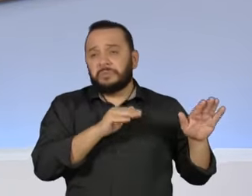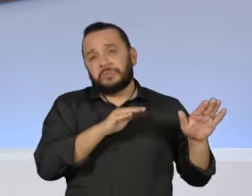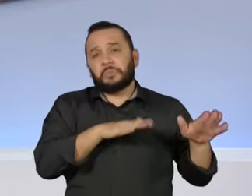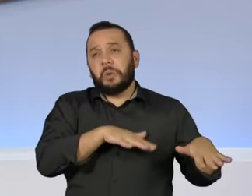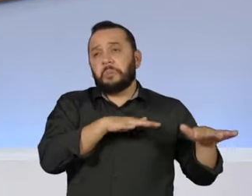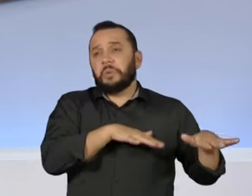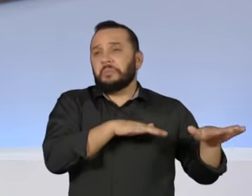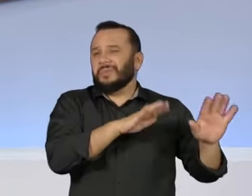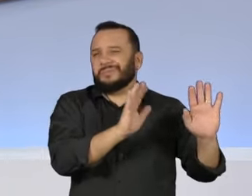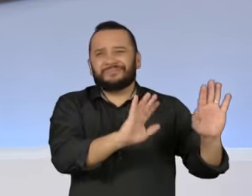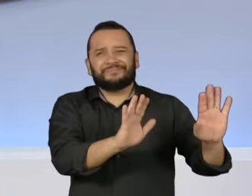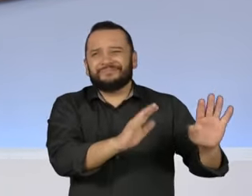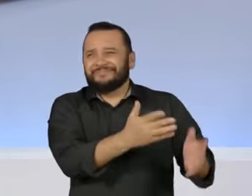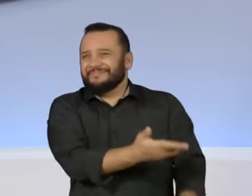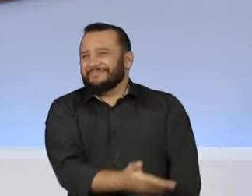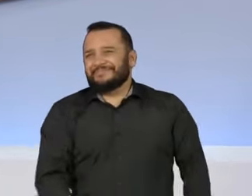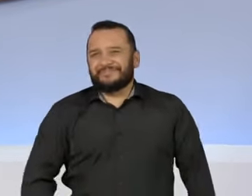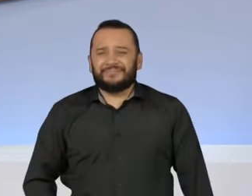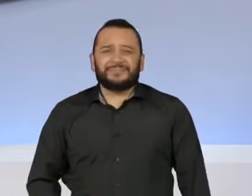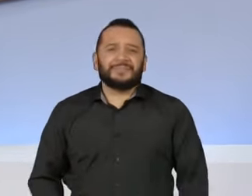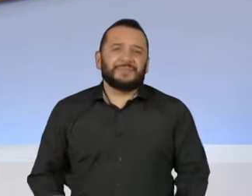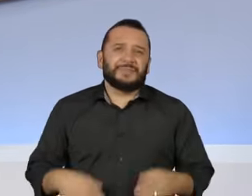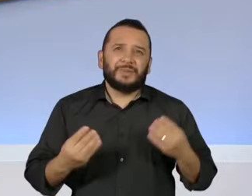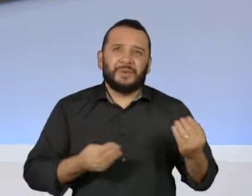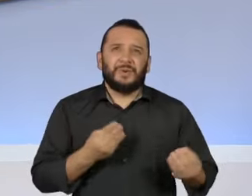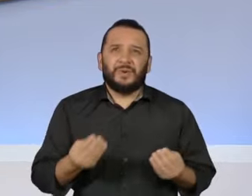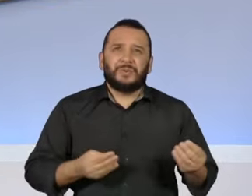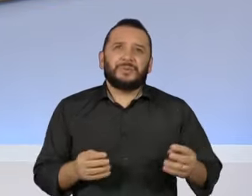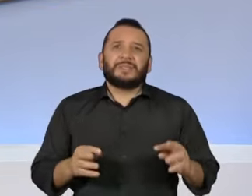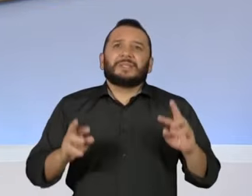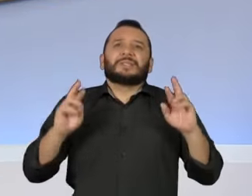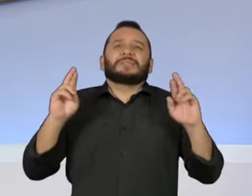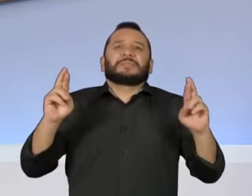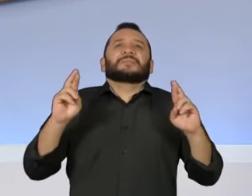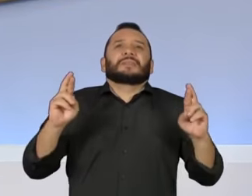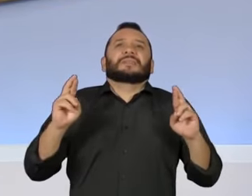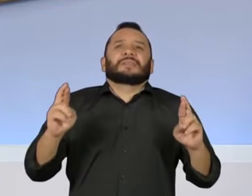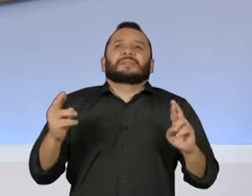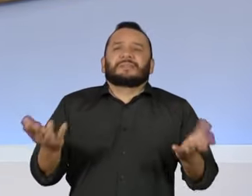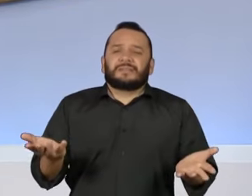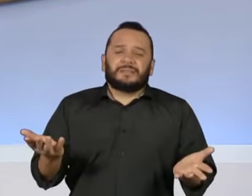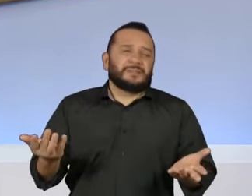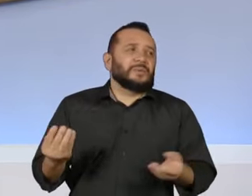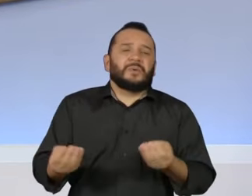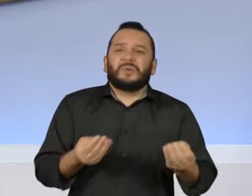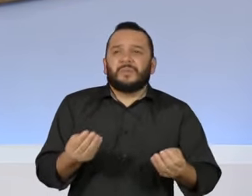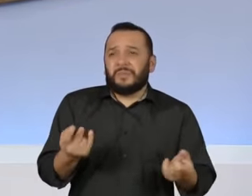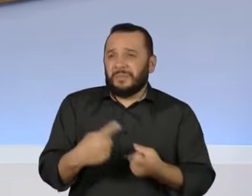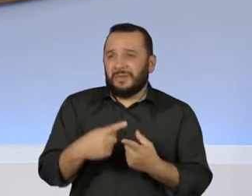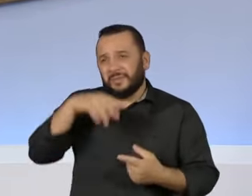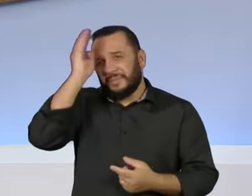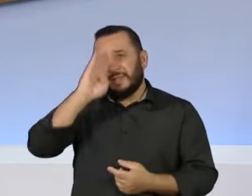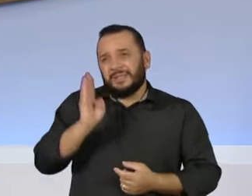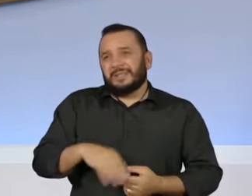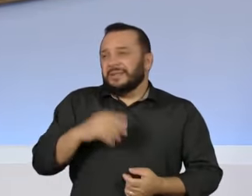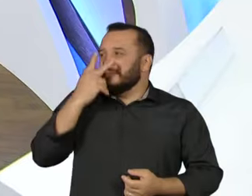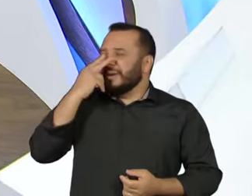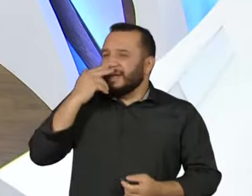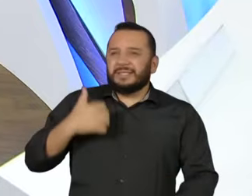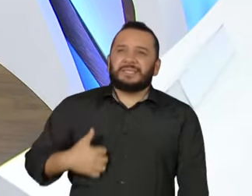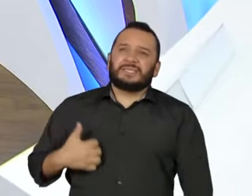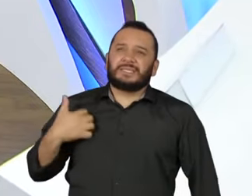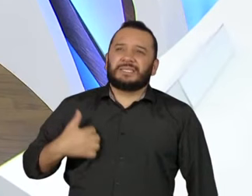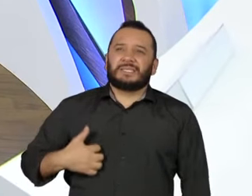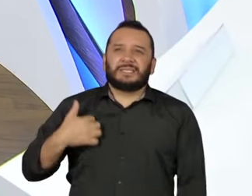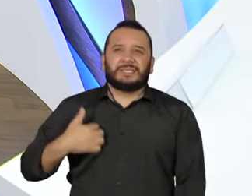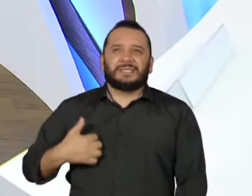esperança dá para ter quem está vivendo no Brasil hoje, respirando esse ar que está tóxico e pensar assim, então, isso tudo,